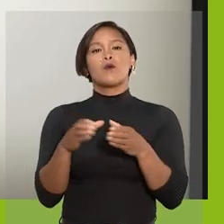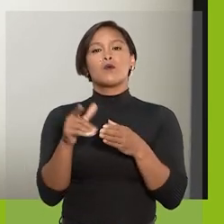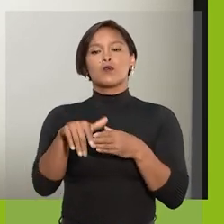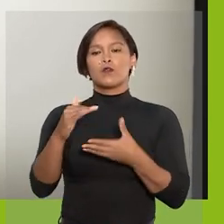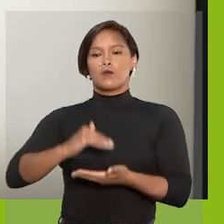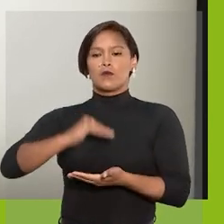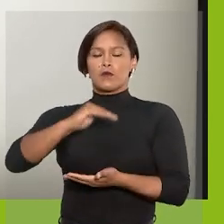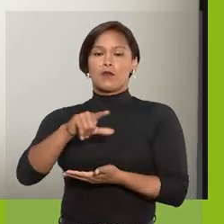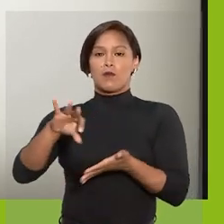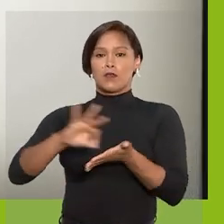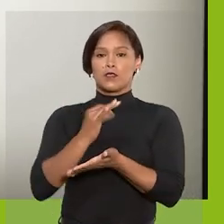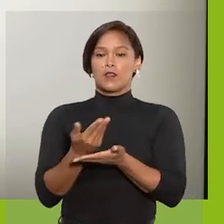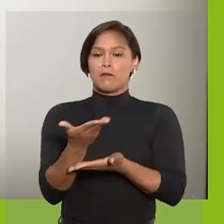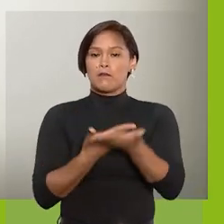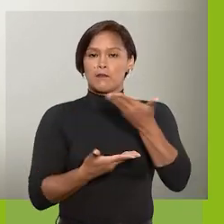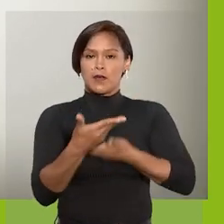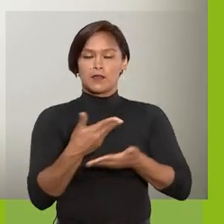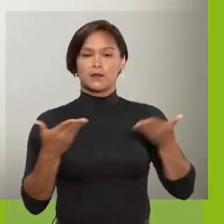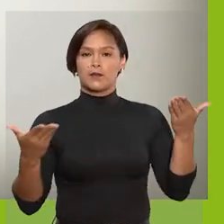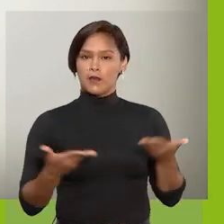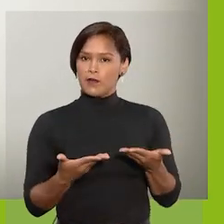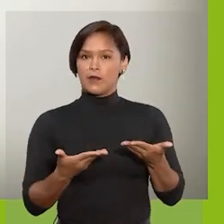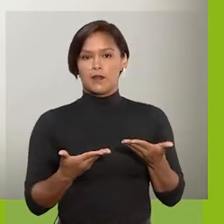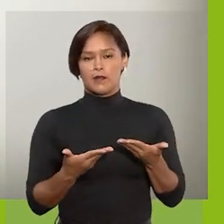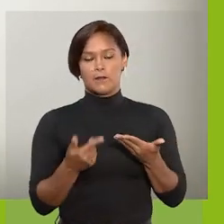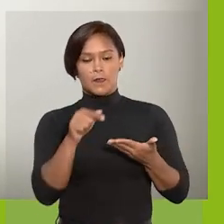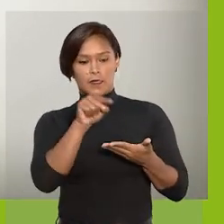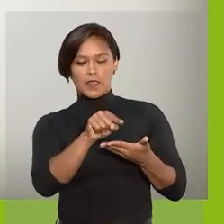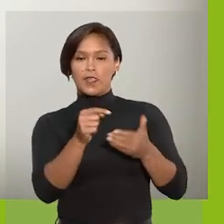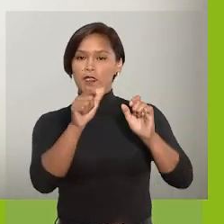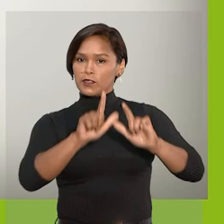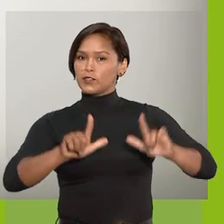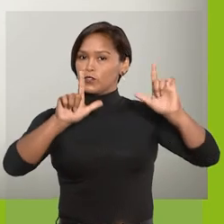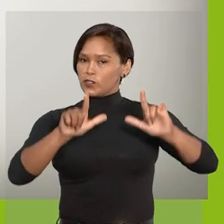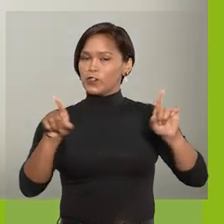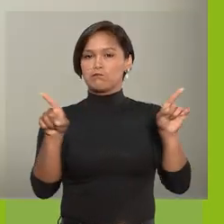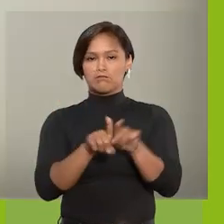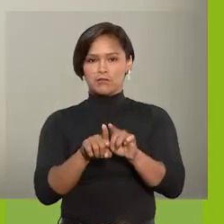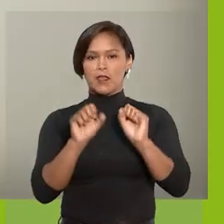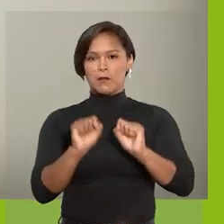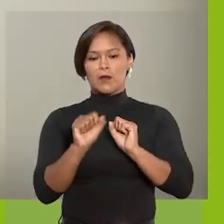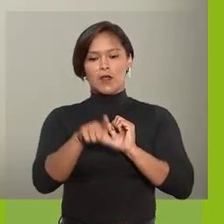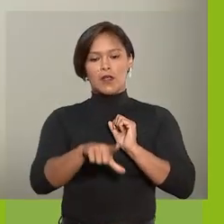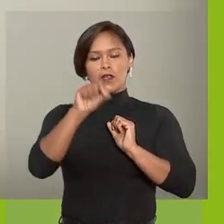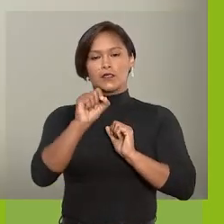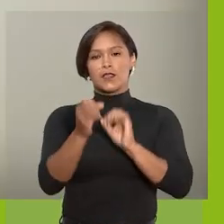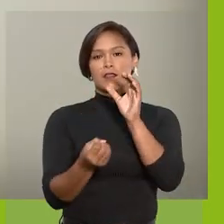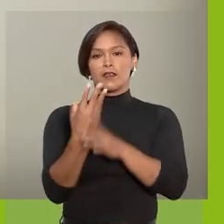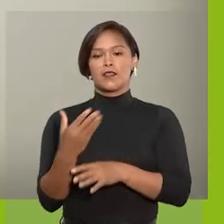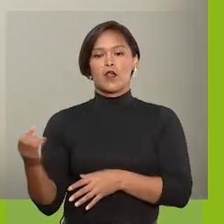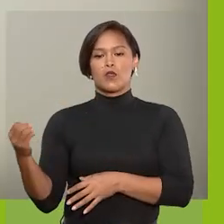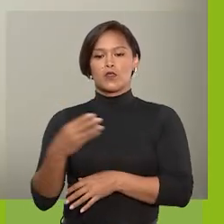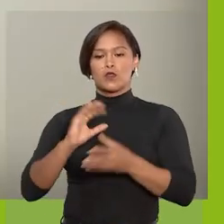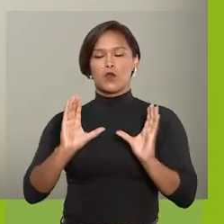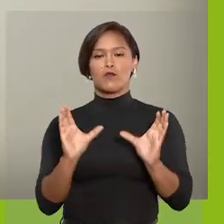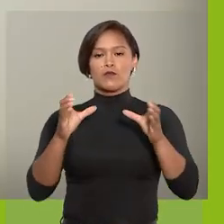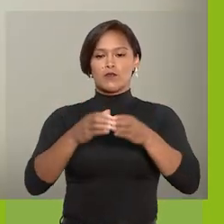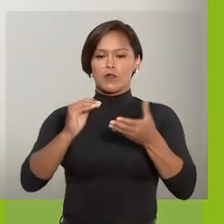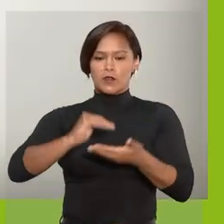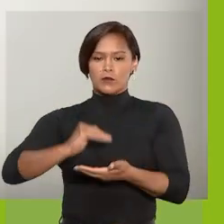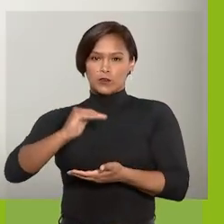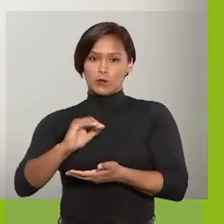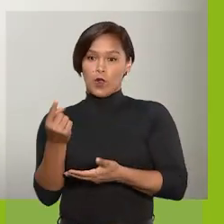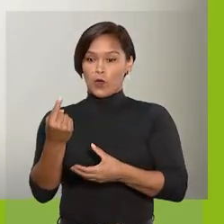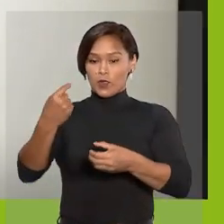o bloco de assinatura fará parte. Por meio deste ícone, você ainda tem a opção de criar um novo grupo de bloco.